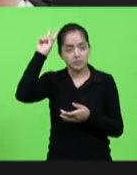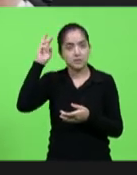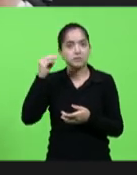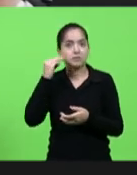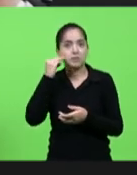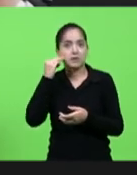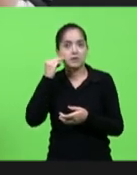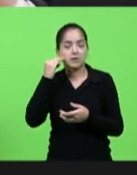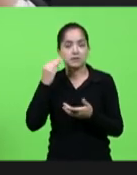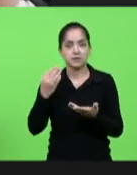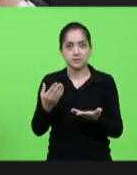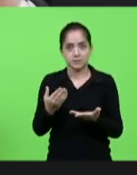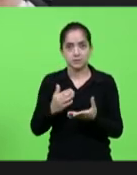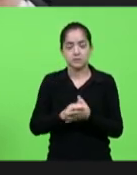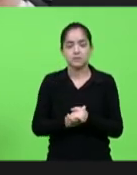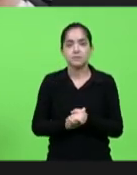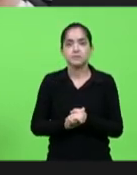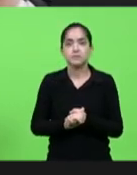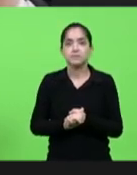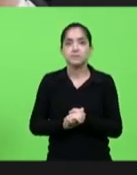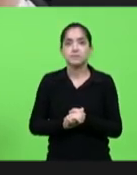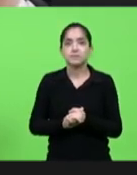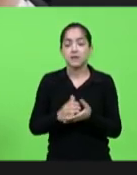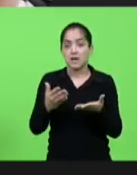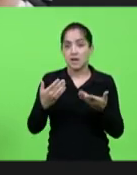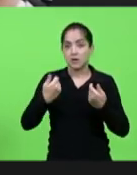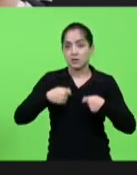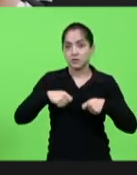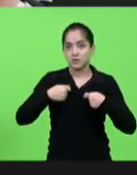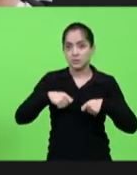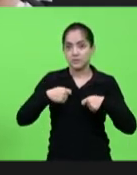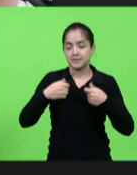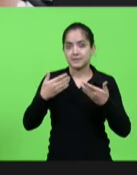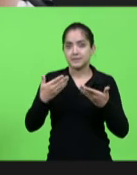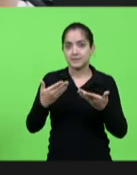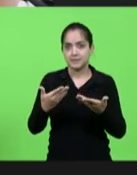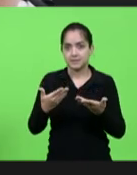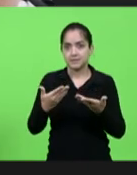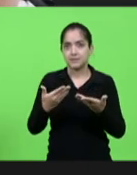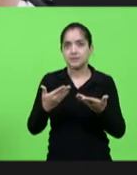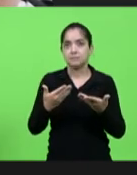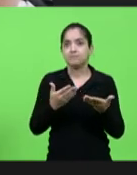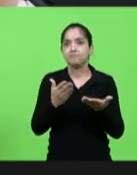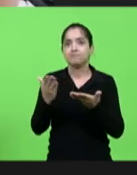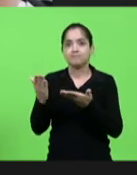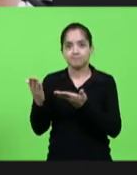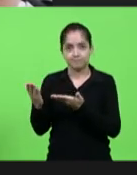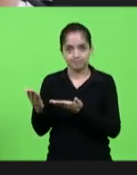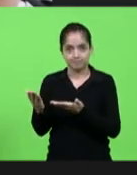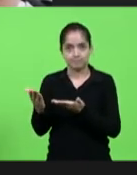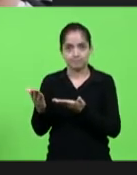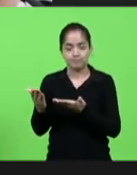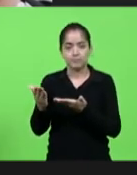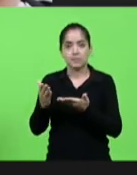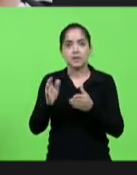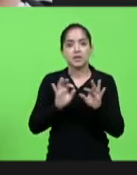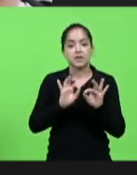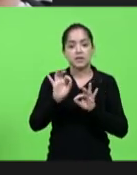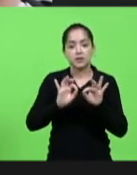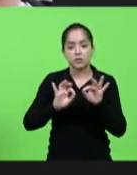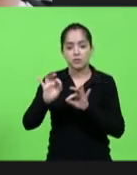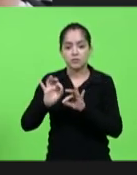pela visualização nós precisamos fazer a condução dos trabalhos quem coordena a frente